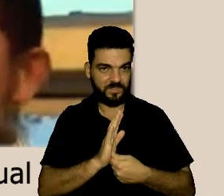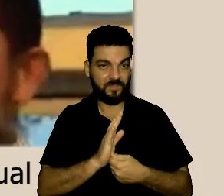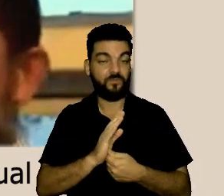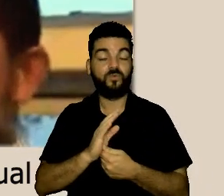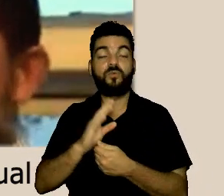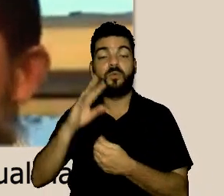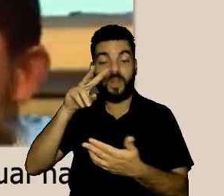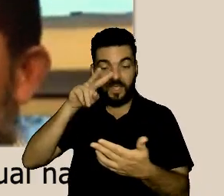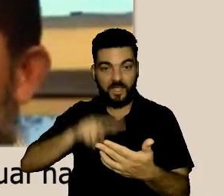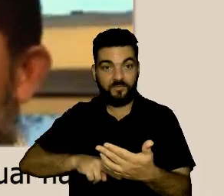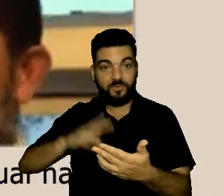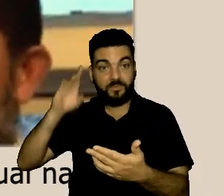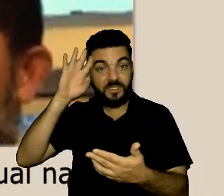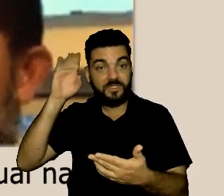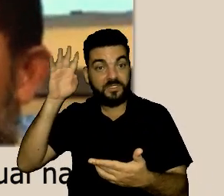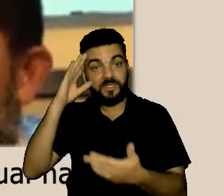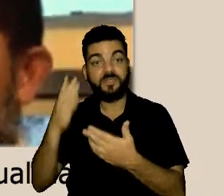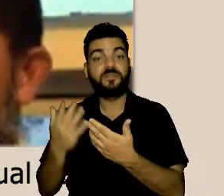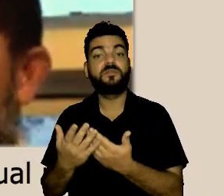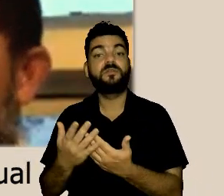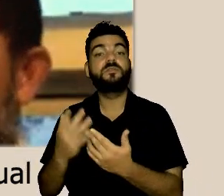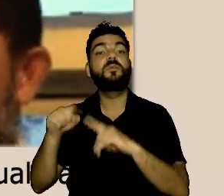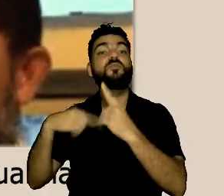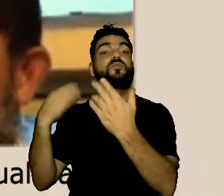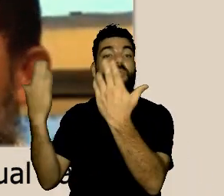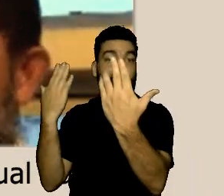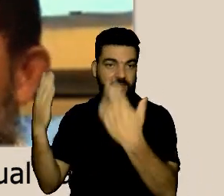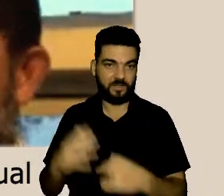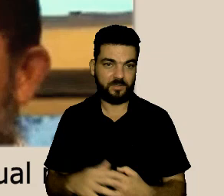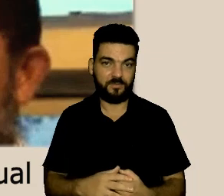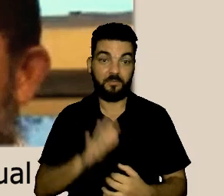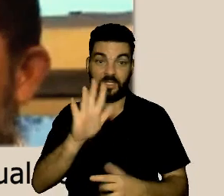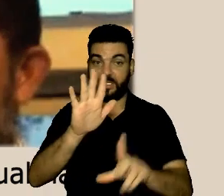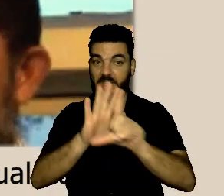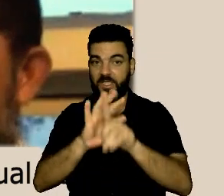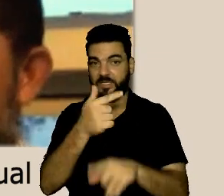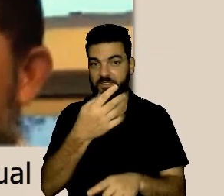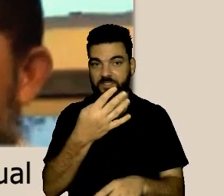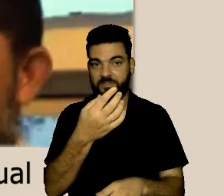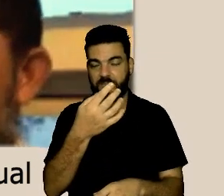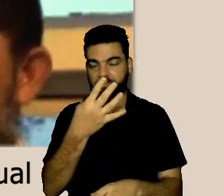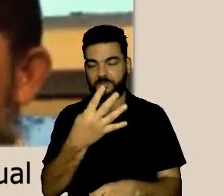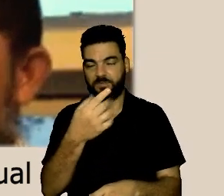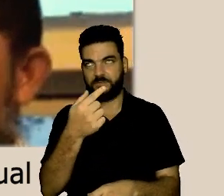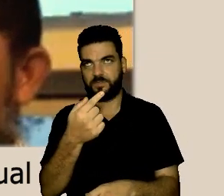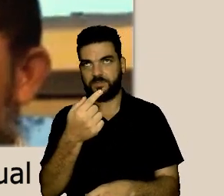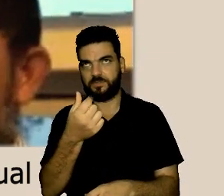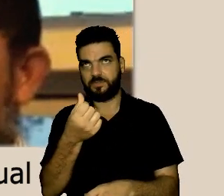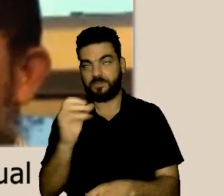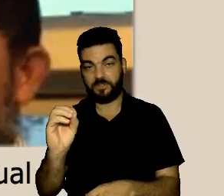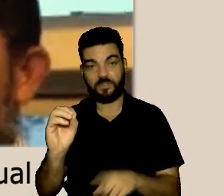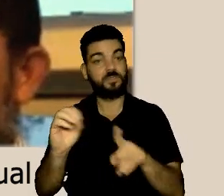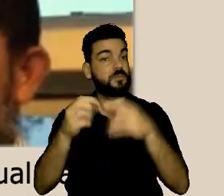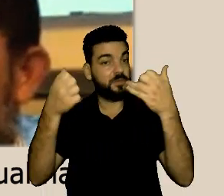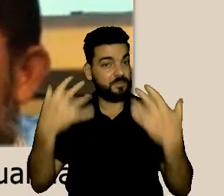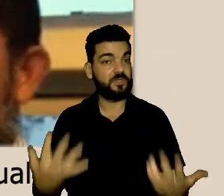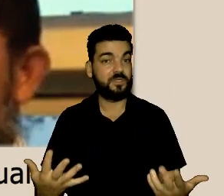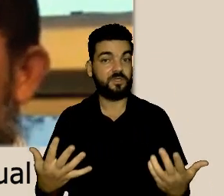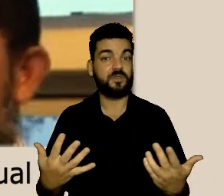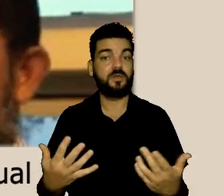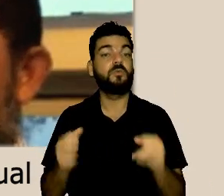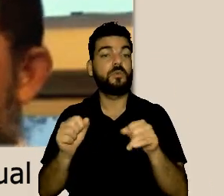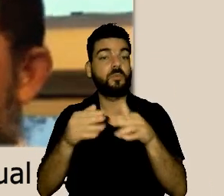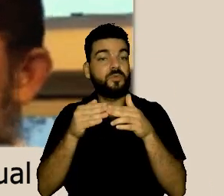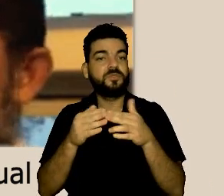do do denunciante mas quero lembrar que a nossa lei 13.460